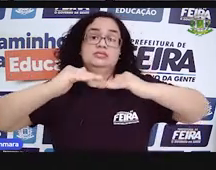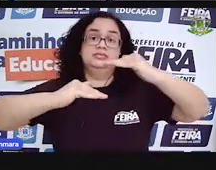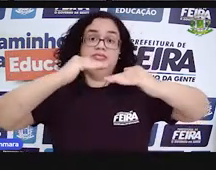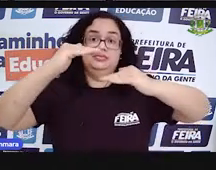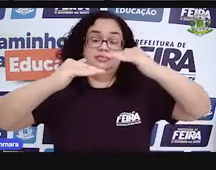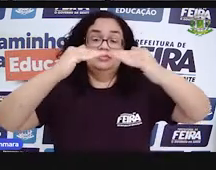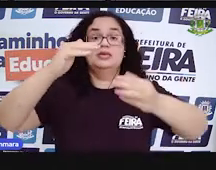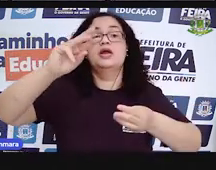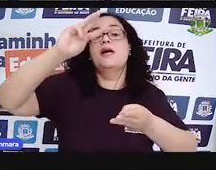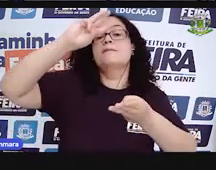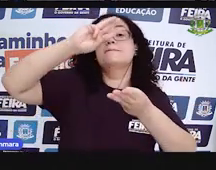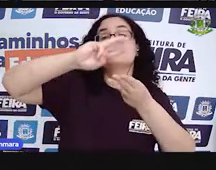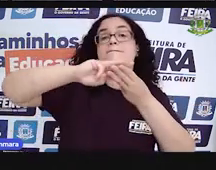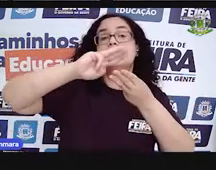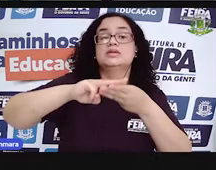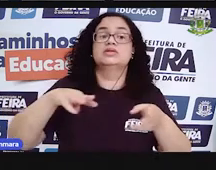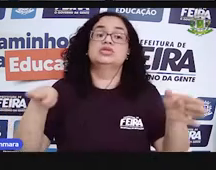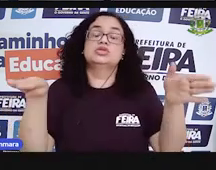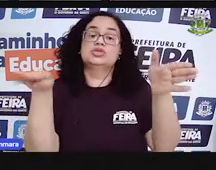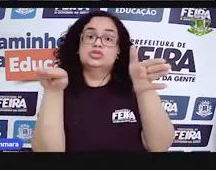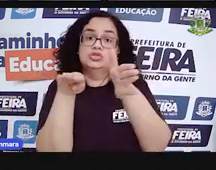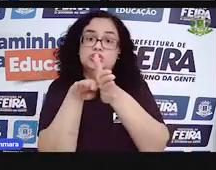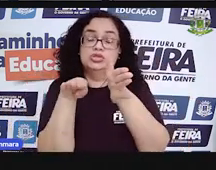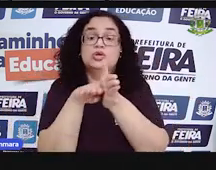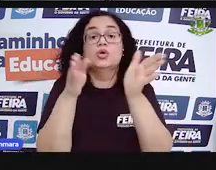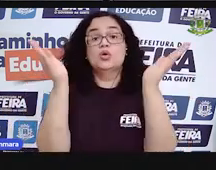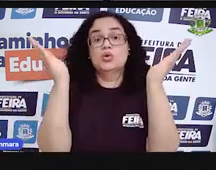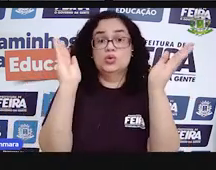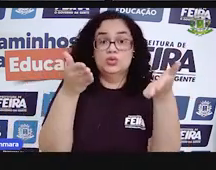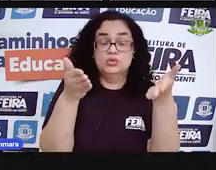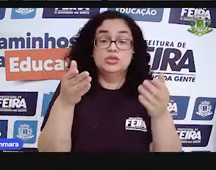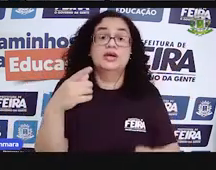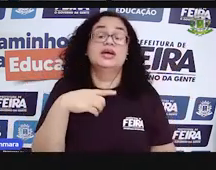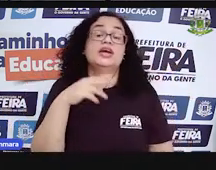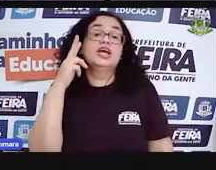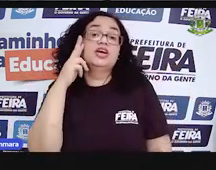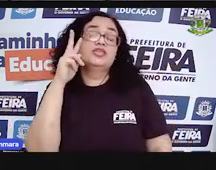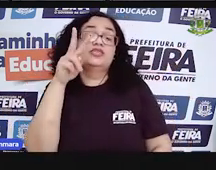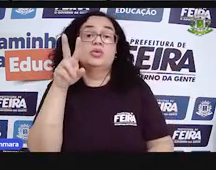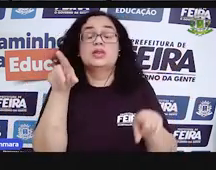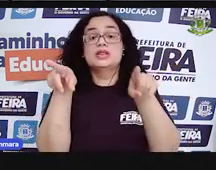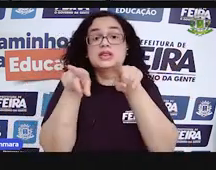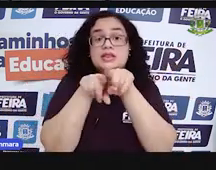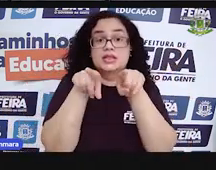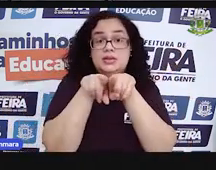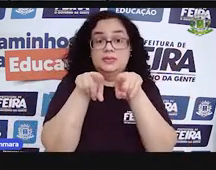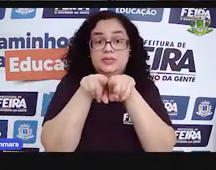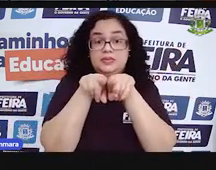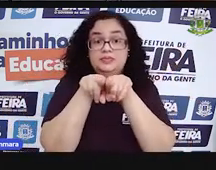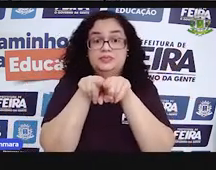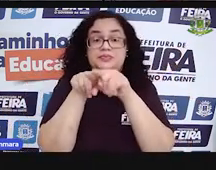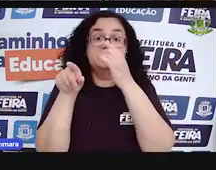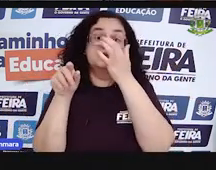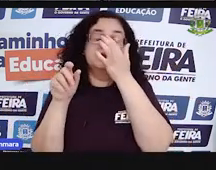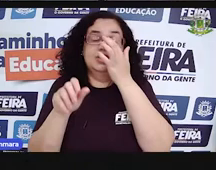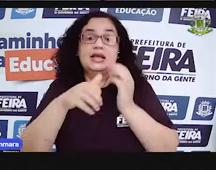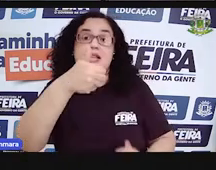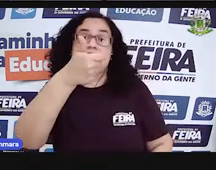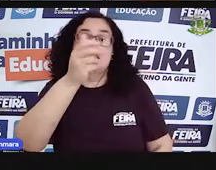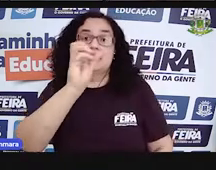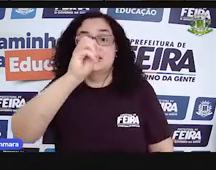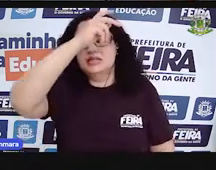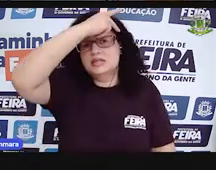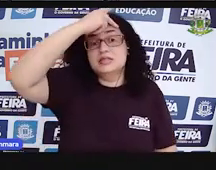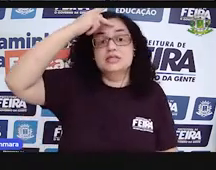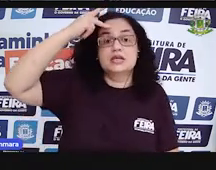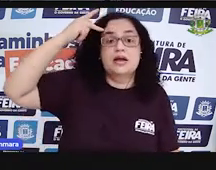para que a matemática chegasse onde ela chegou hoje. A gente viu também os 10 países